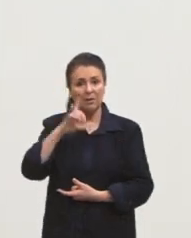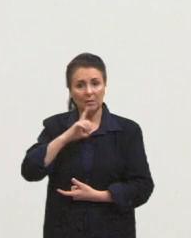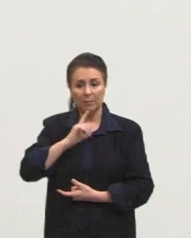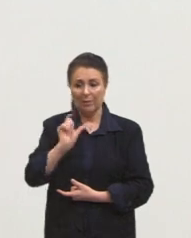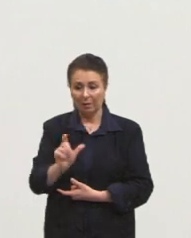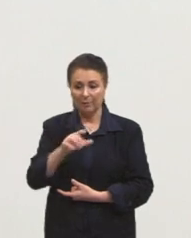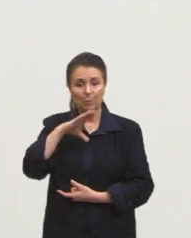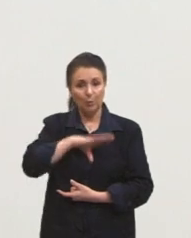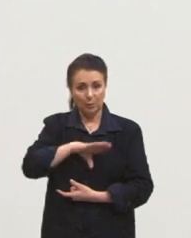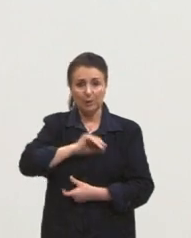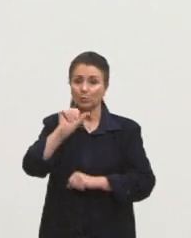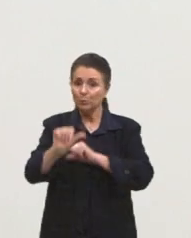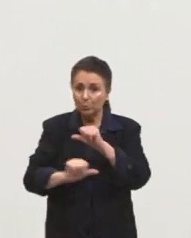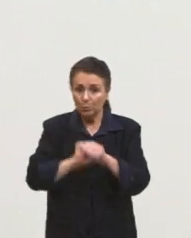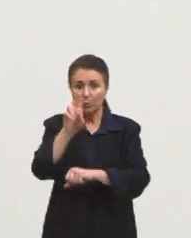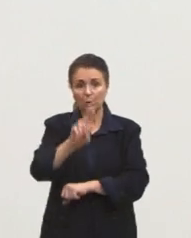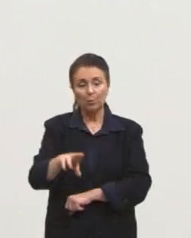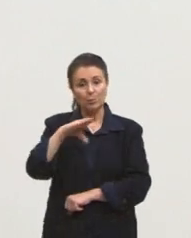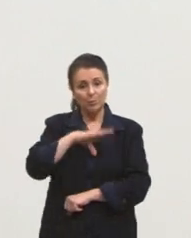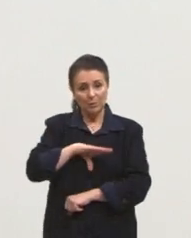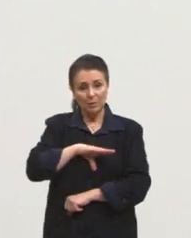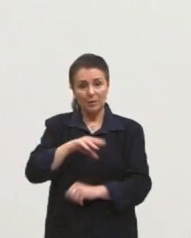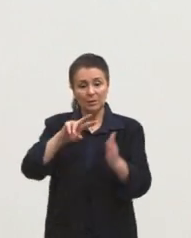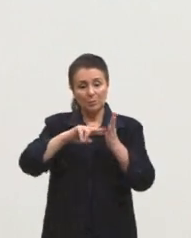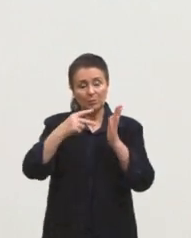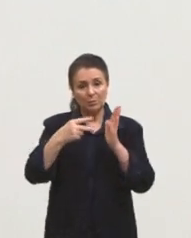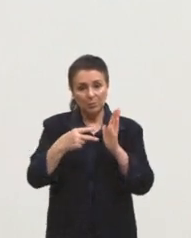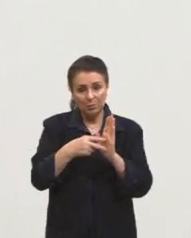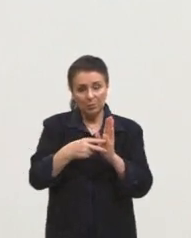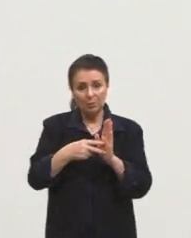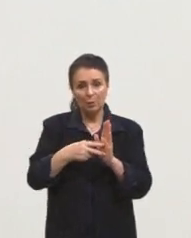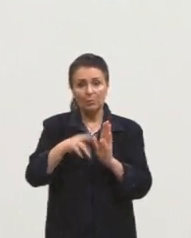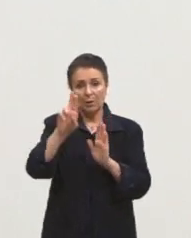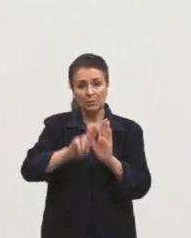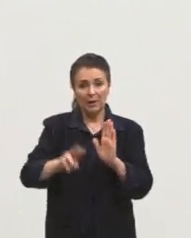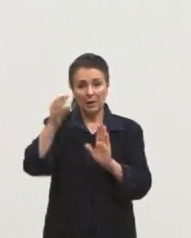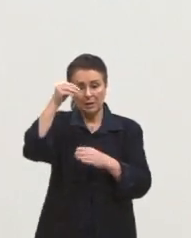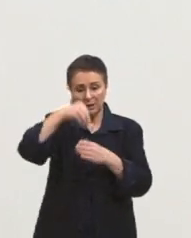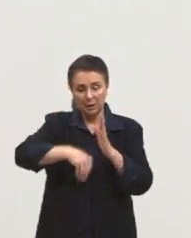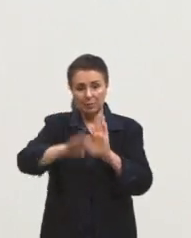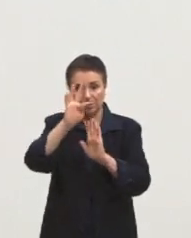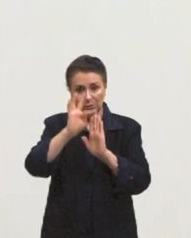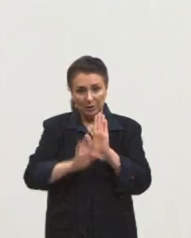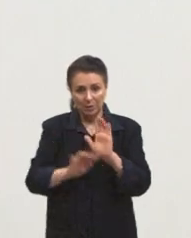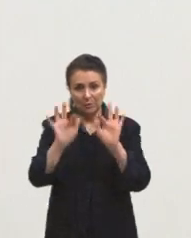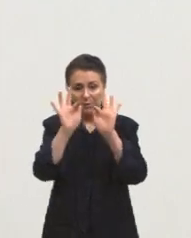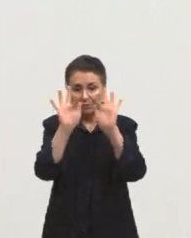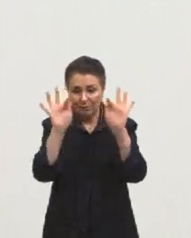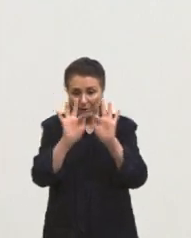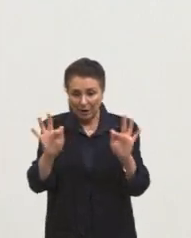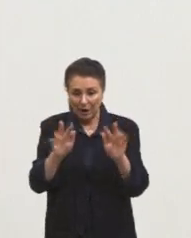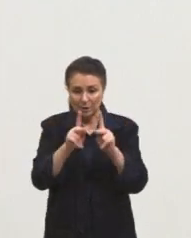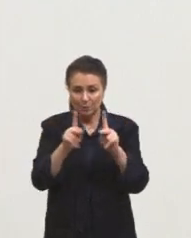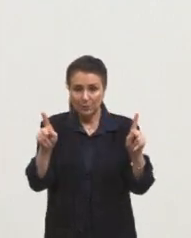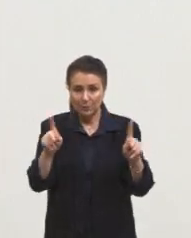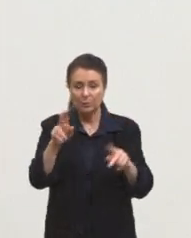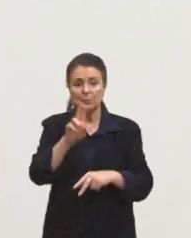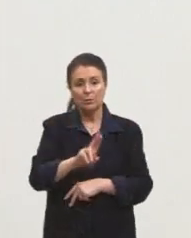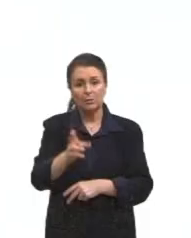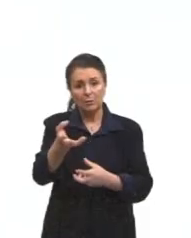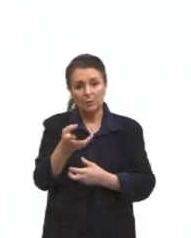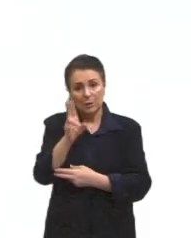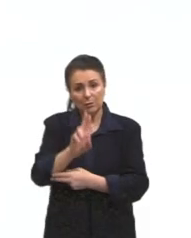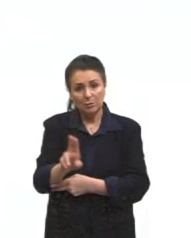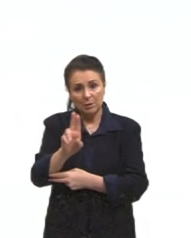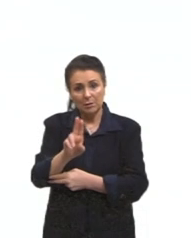que ele atende ao mesmo significado que eu preciso para colocar no meu contexto, na frase, no período em eu quero encaixar. Então, eu vou